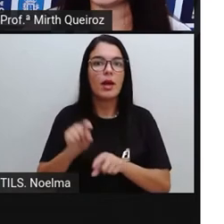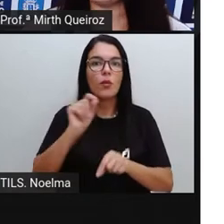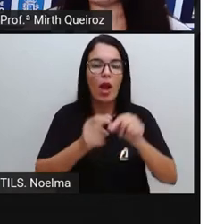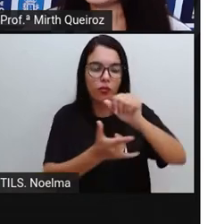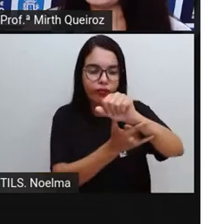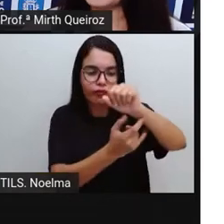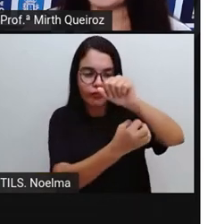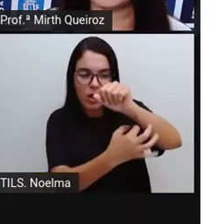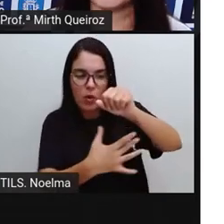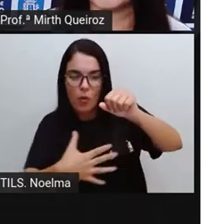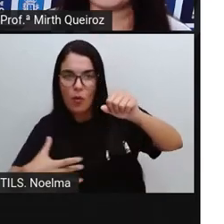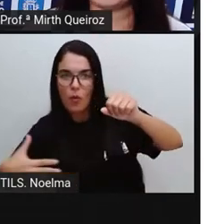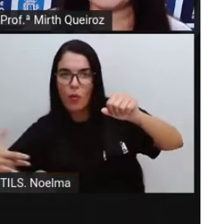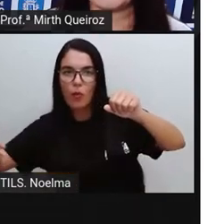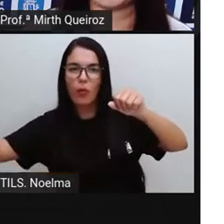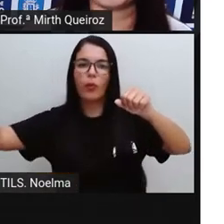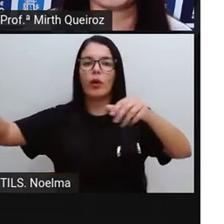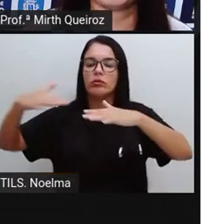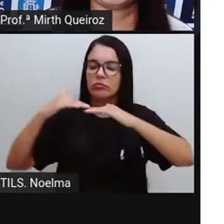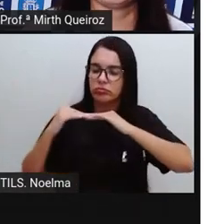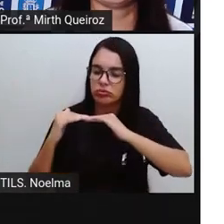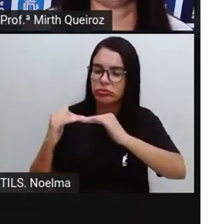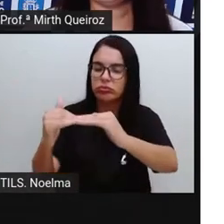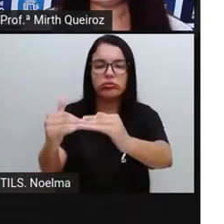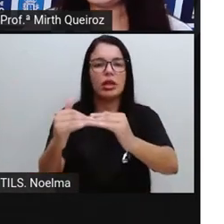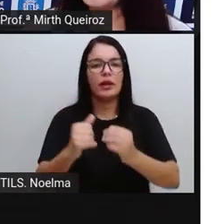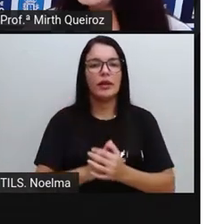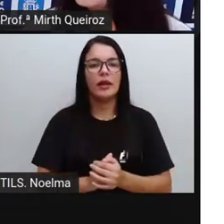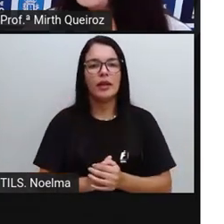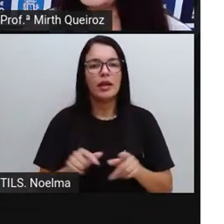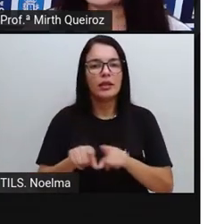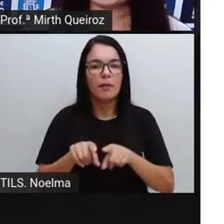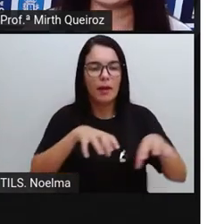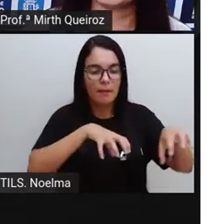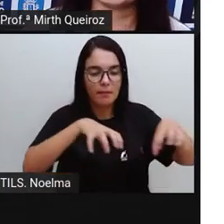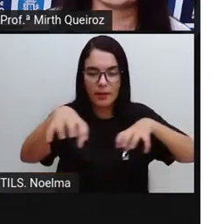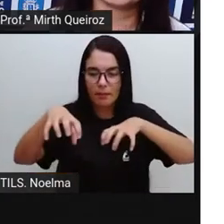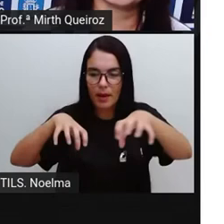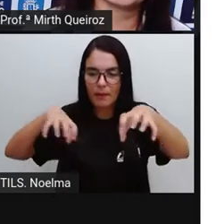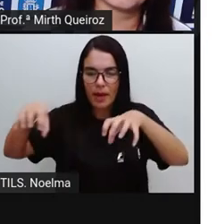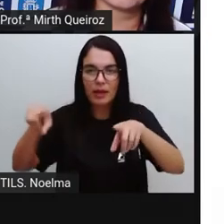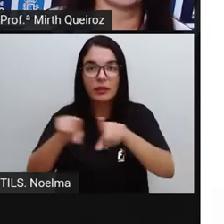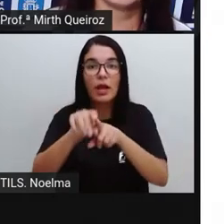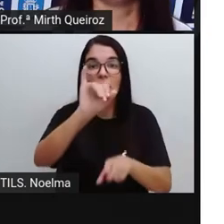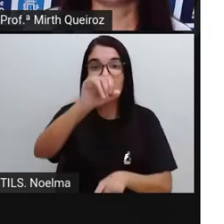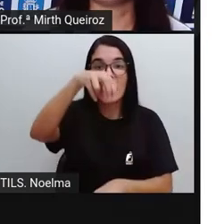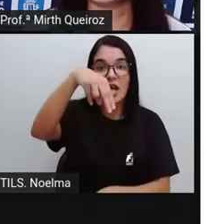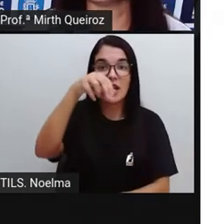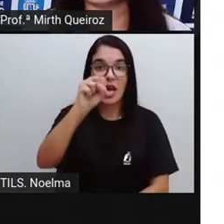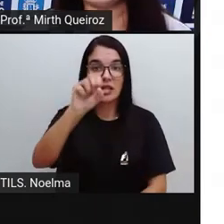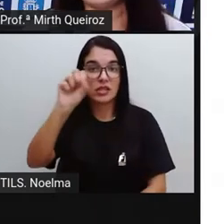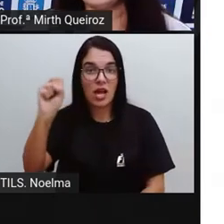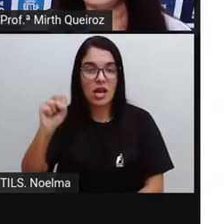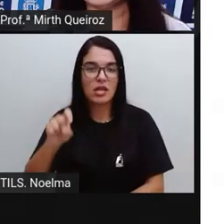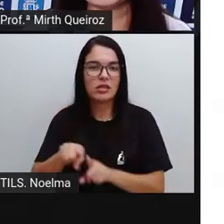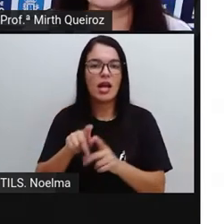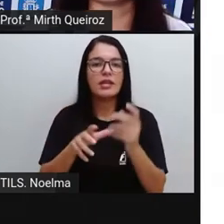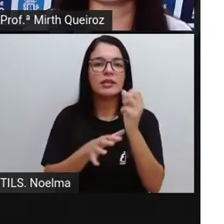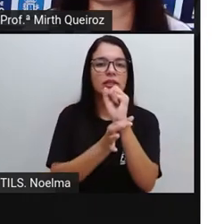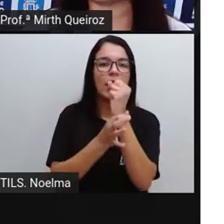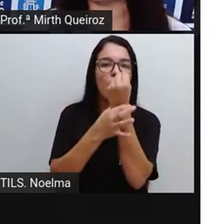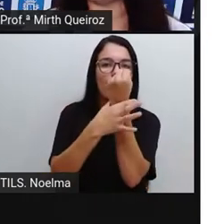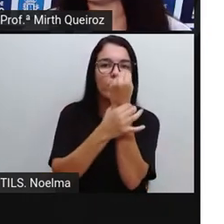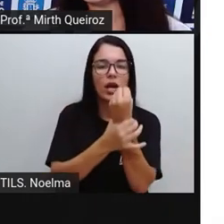urbanos Na infraestrutura E viária Mobilidade urbana Previdência social Segurança pública